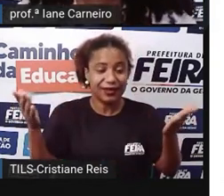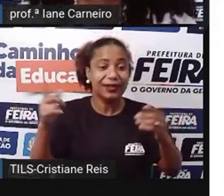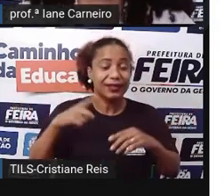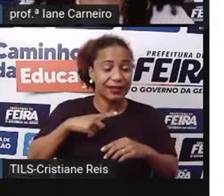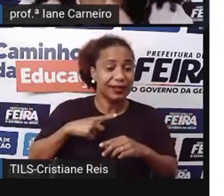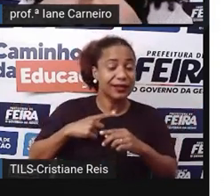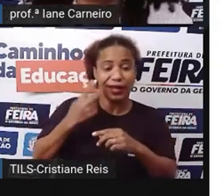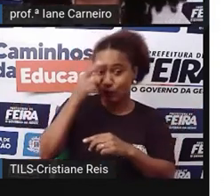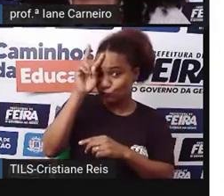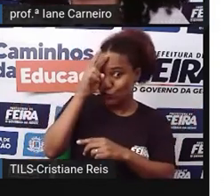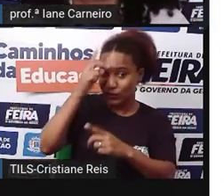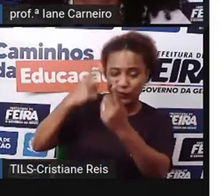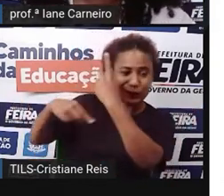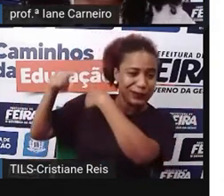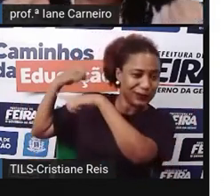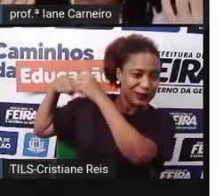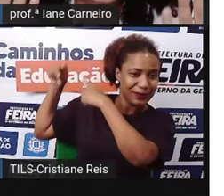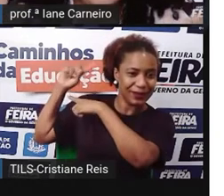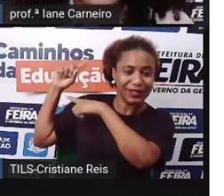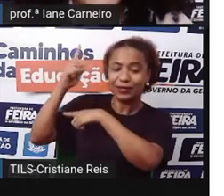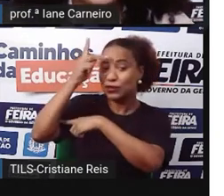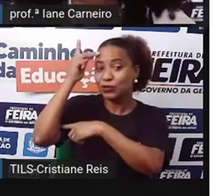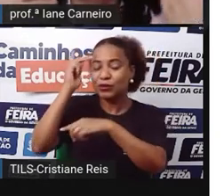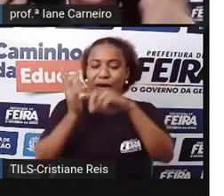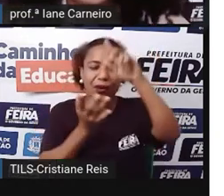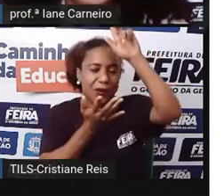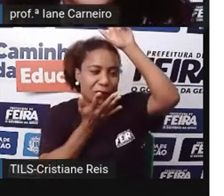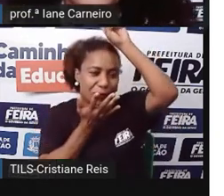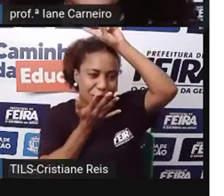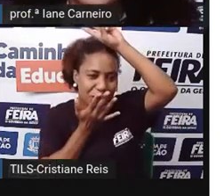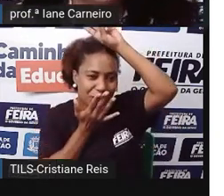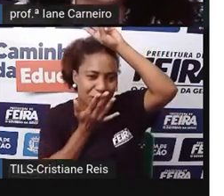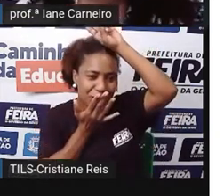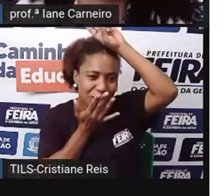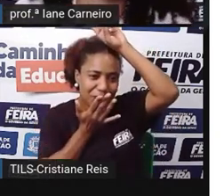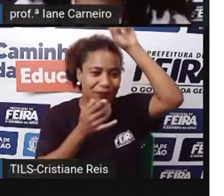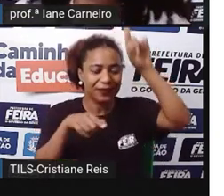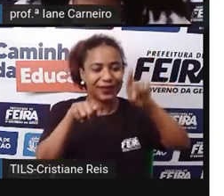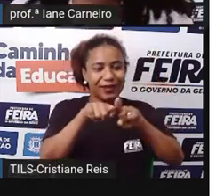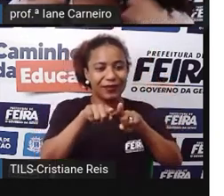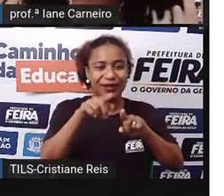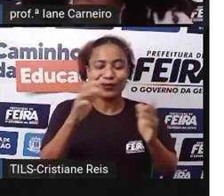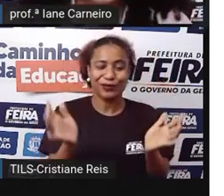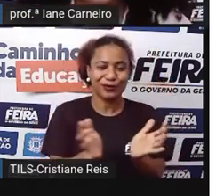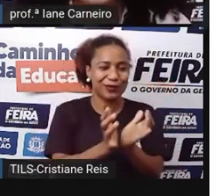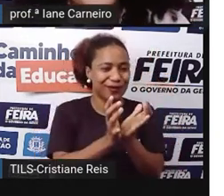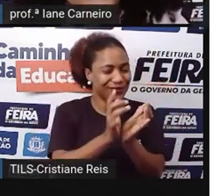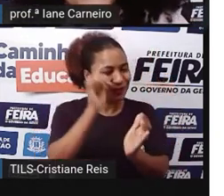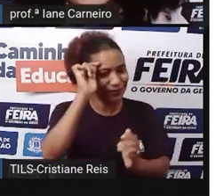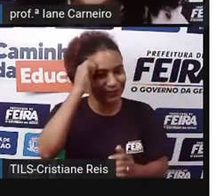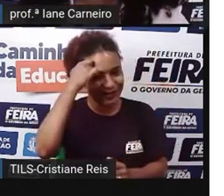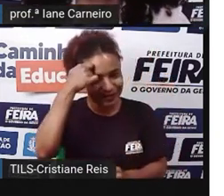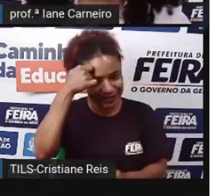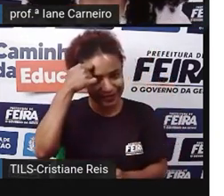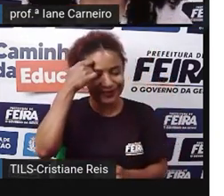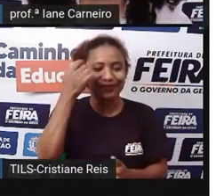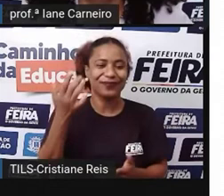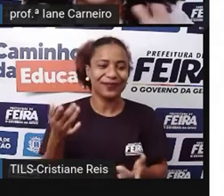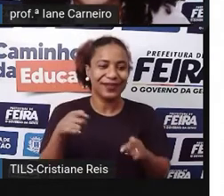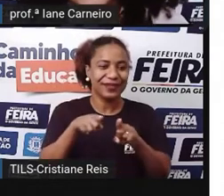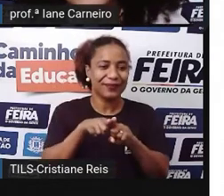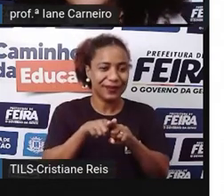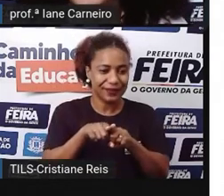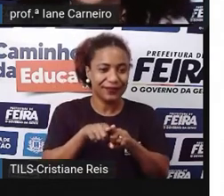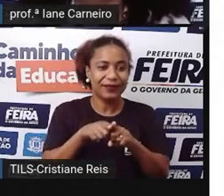povo negro, do povo indígena, né? Ele tem saberes próprios dos povos indígenas e foi uma forma, né? Dos